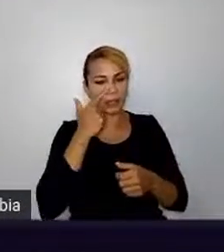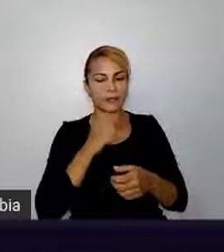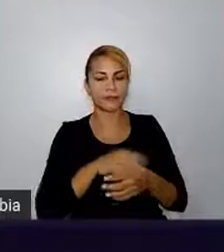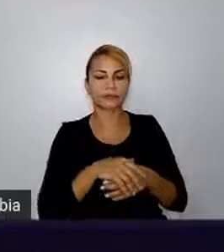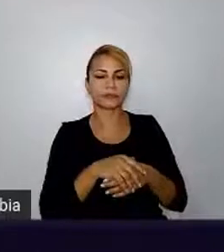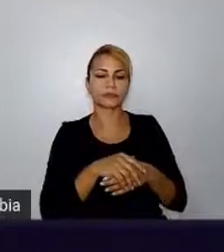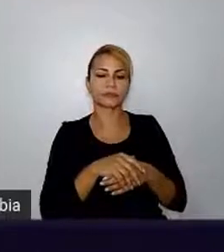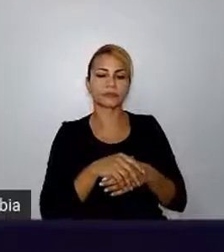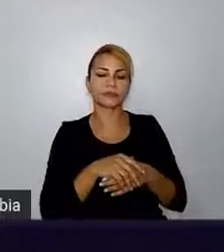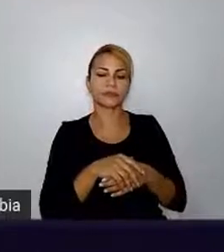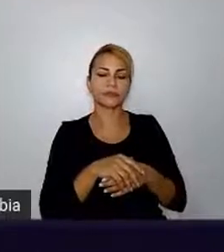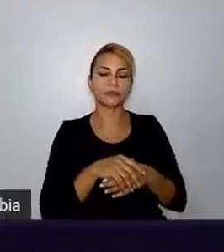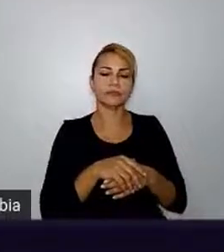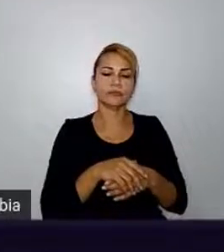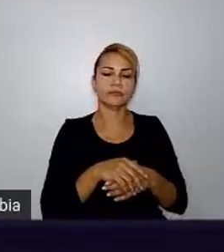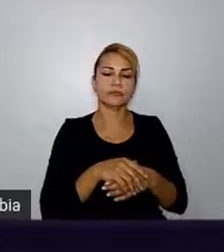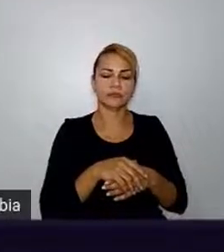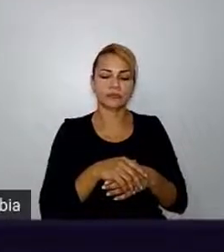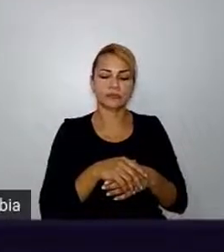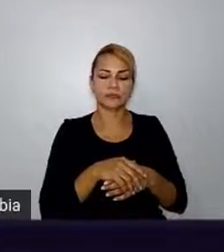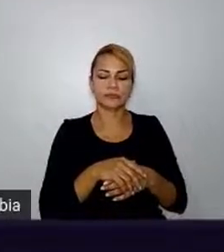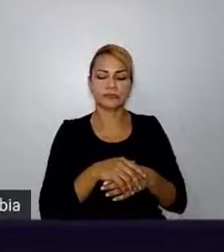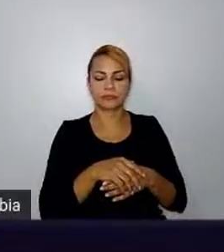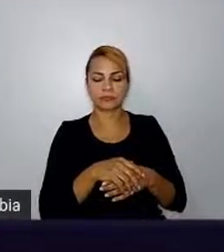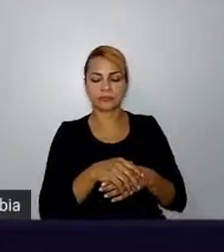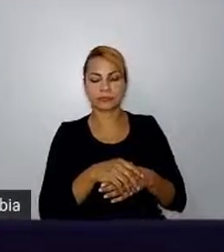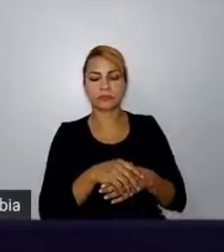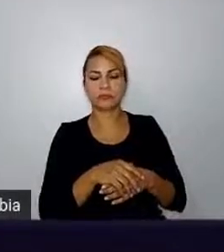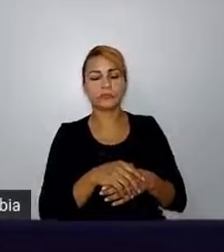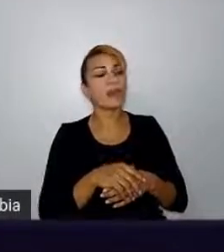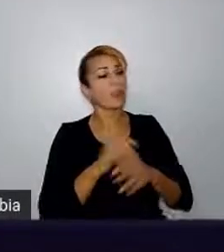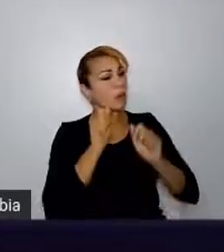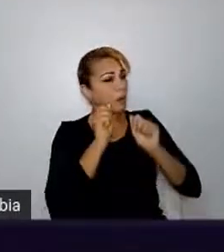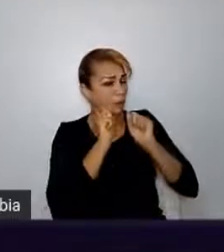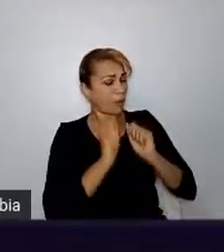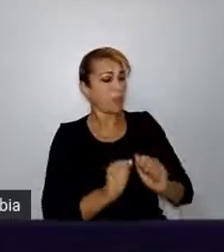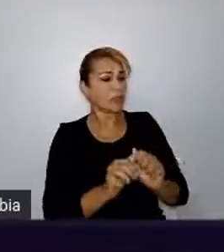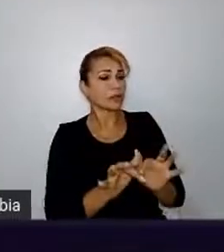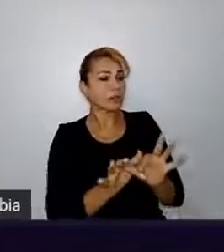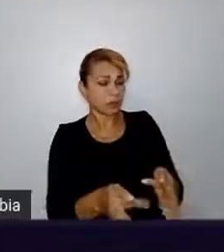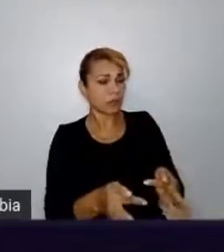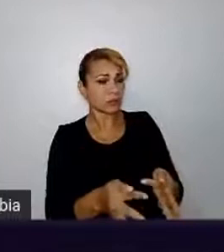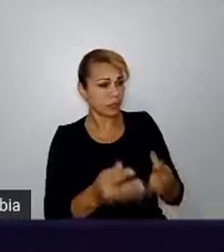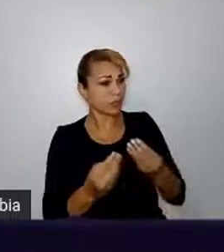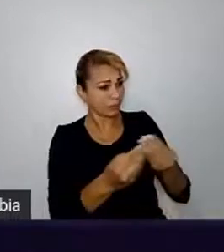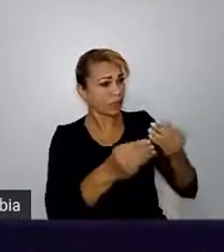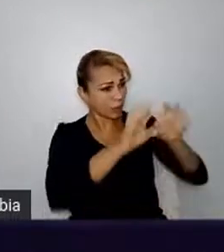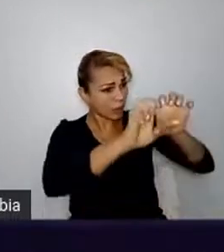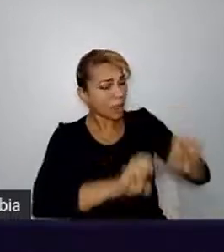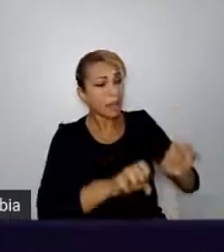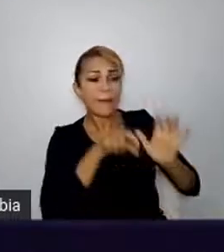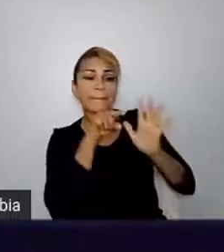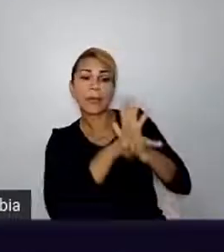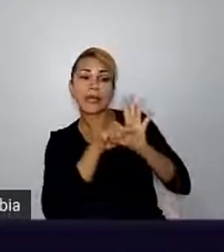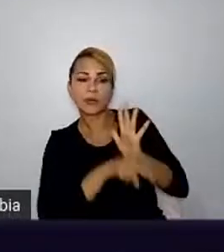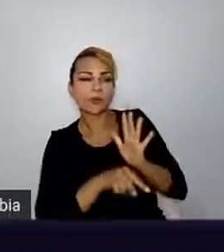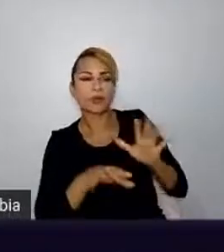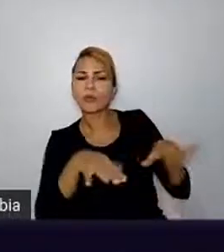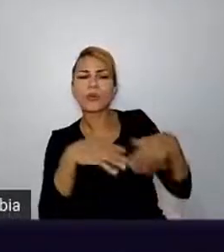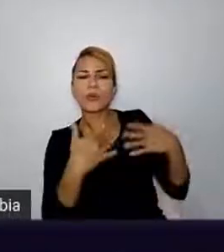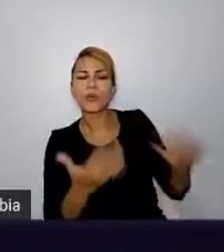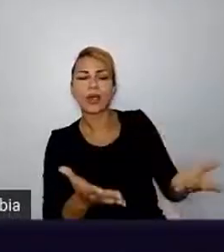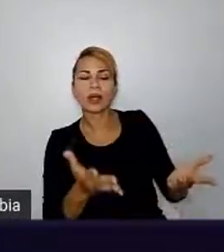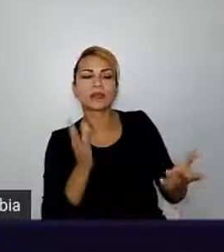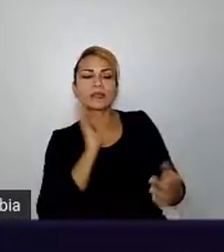minutos ou uma hora comigo, o eu vou dizer? Você pode simplesmente mandar para ela a estrutura, tipo, perguntas, né? O você acha que eu fiz legal nesse